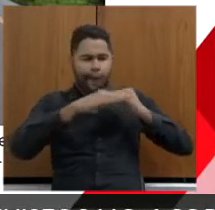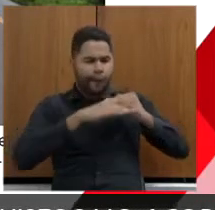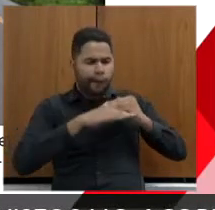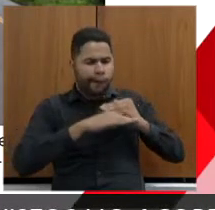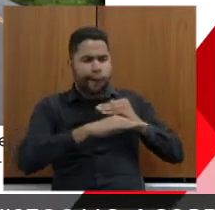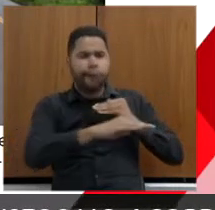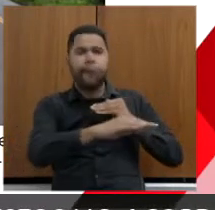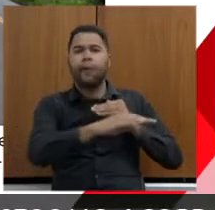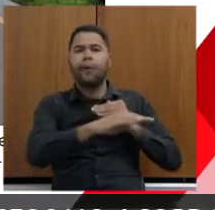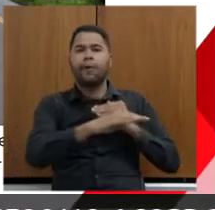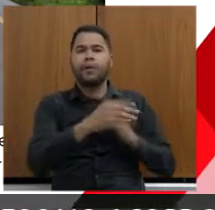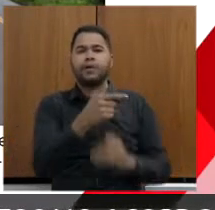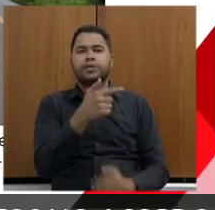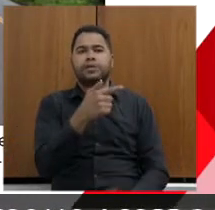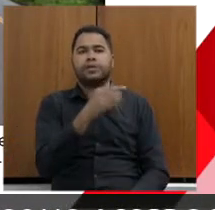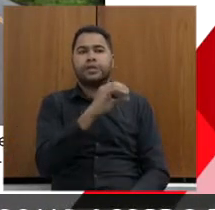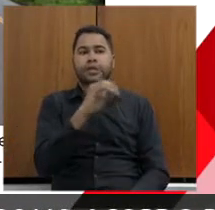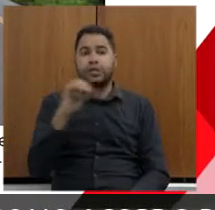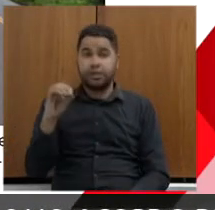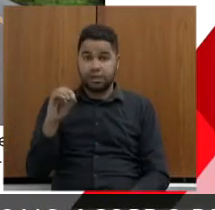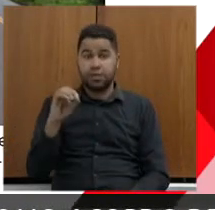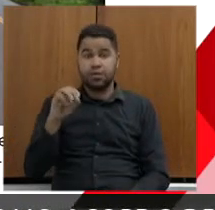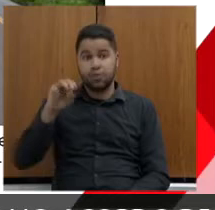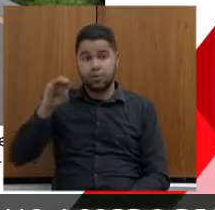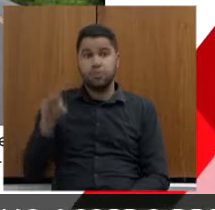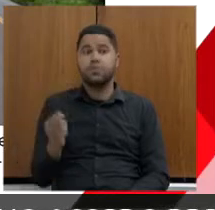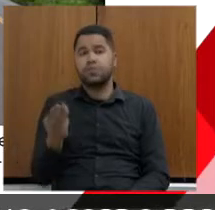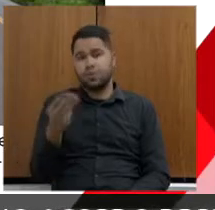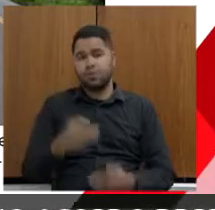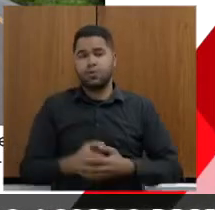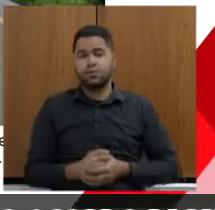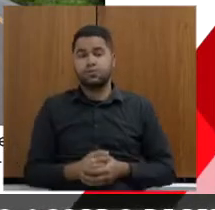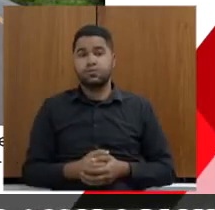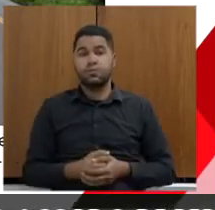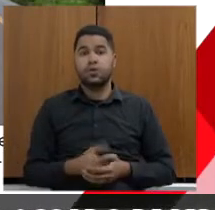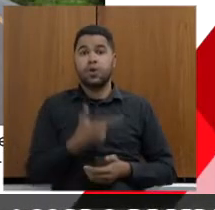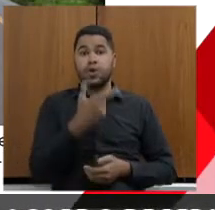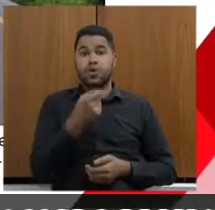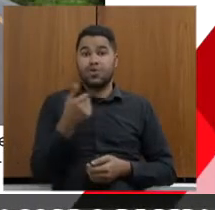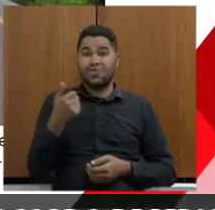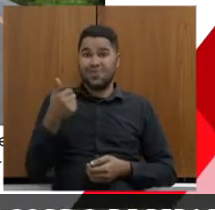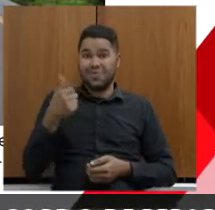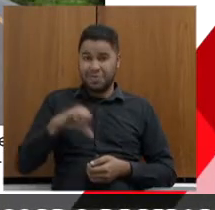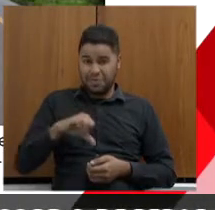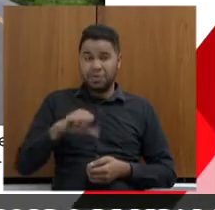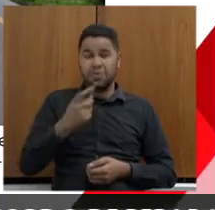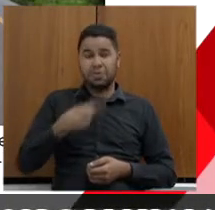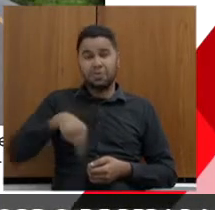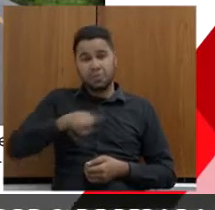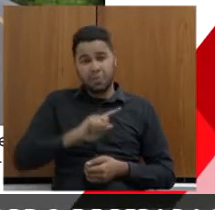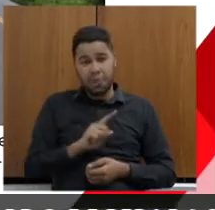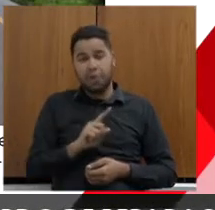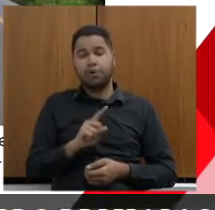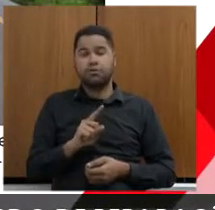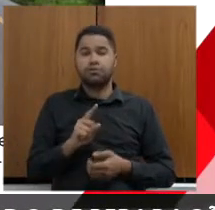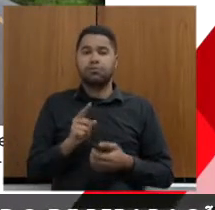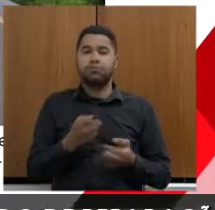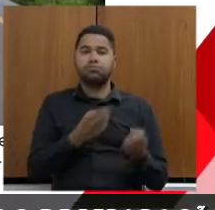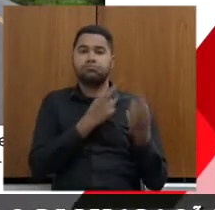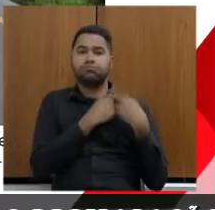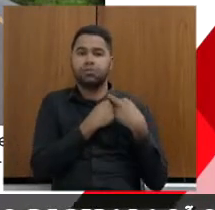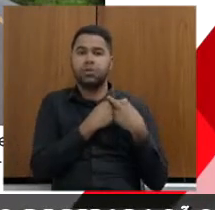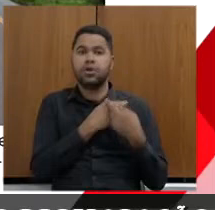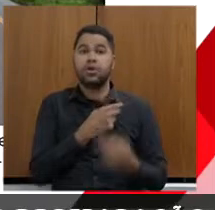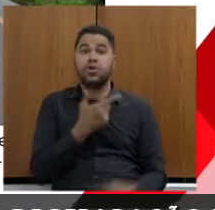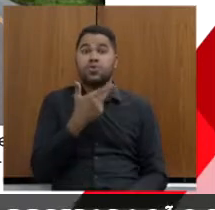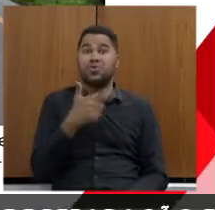algo como 700 milhões de reais por ano. Em 2019, quando nós assumimos, esse recurso estava em algo como